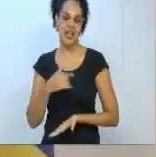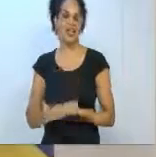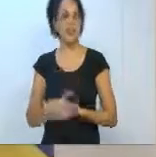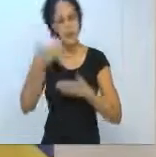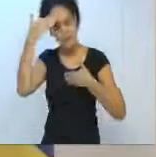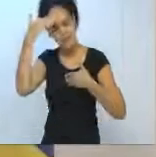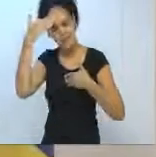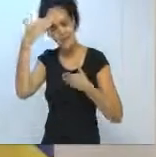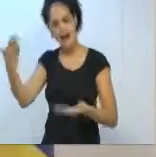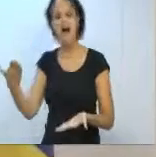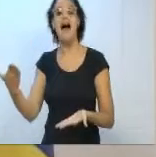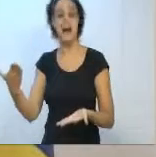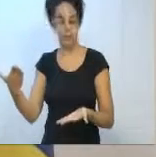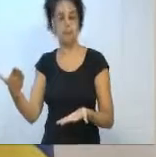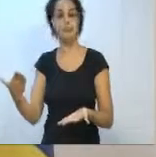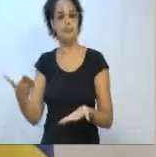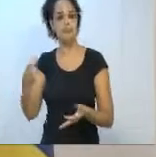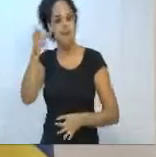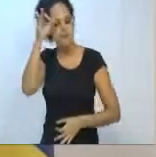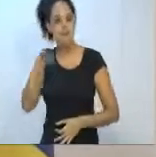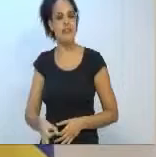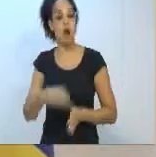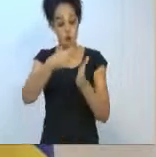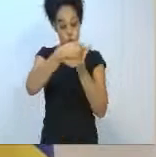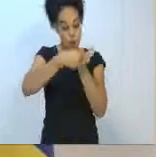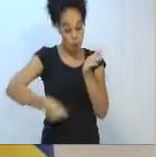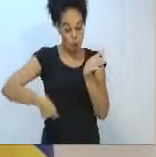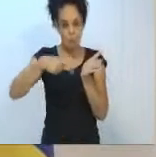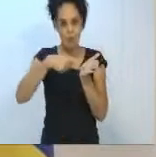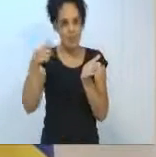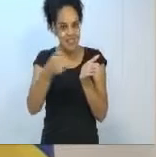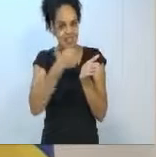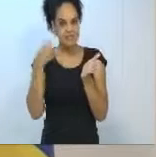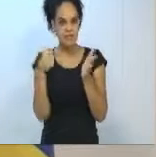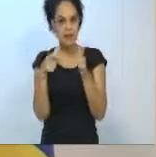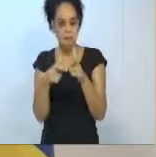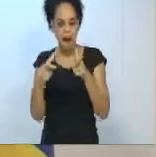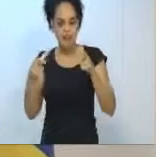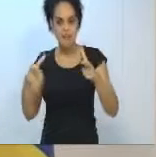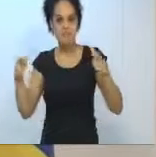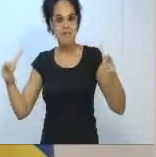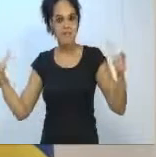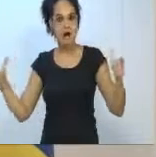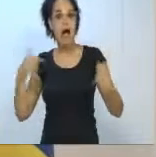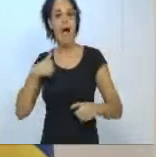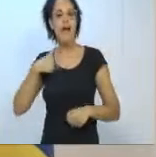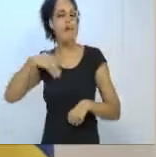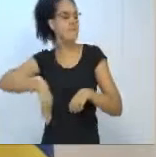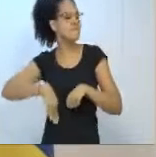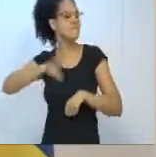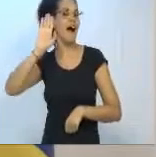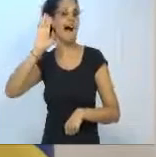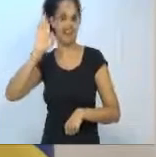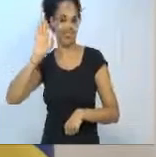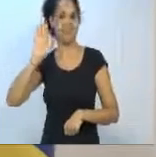certeza que o concurso cresceu, mas eu cresci muito mais, como pessoa e como profissional. Muito obrigado.